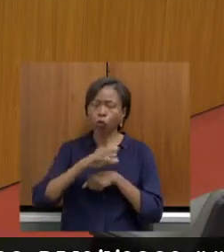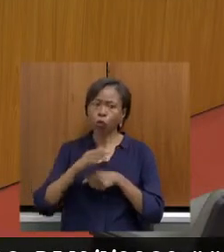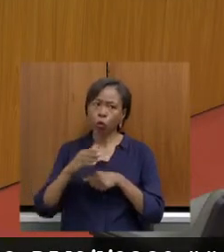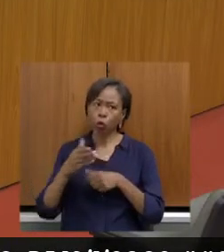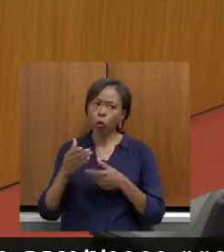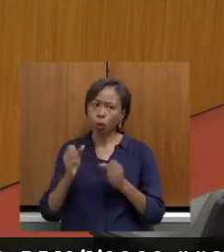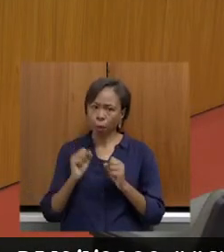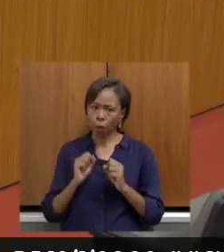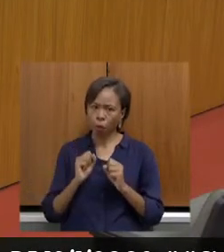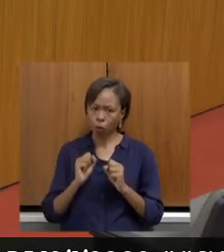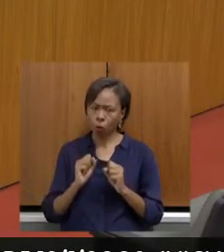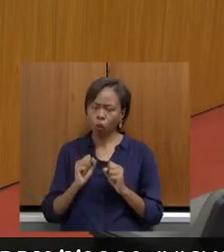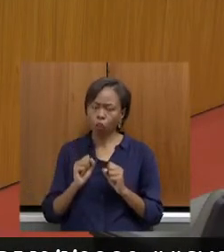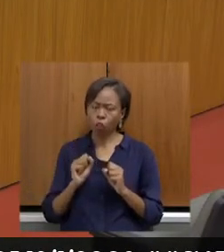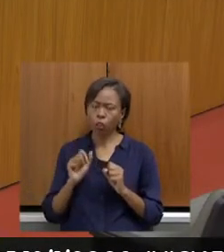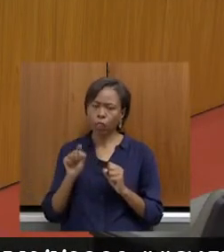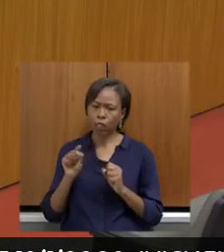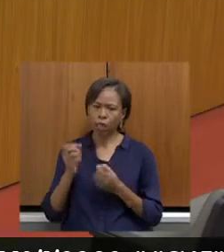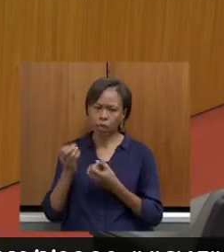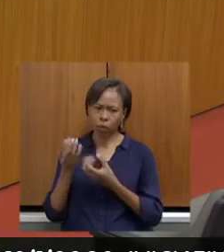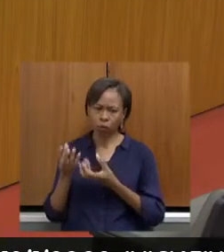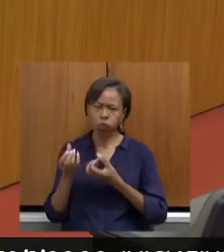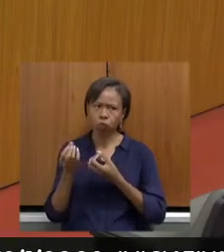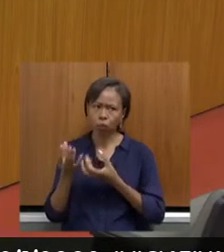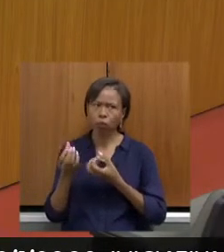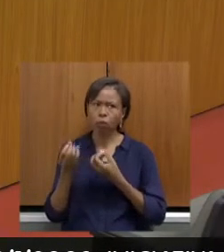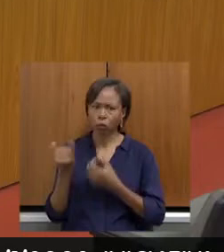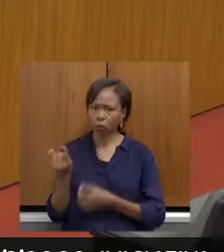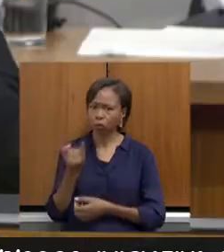desses dados muito valiosos que a Ana apresenta,